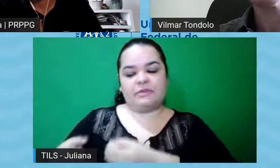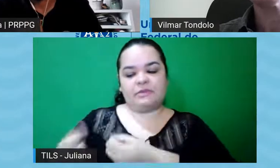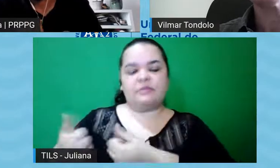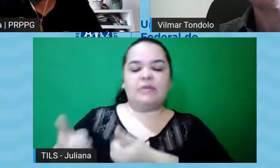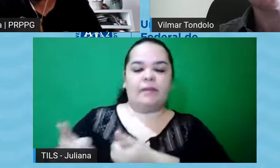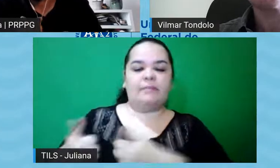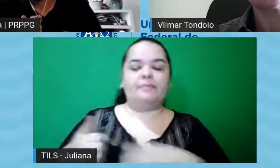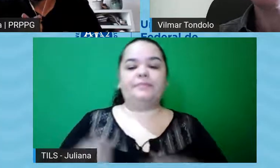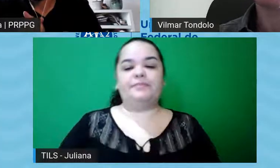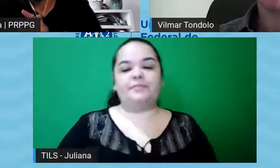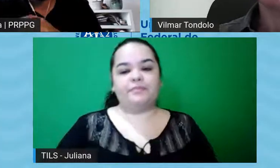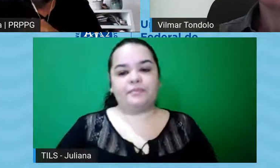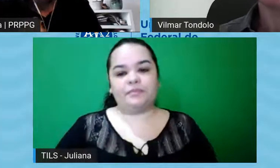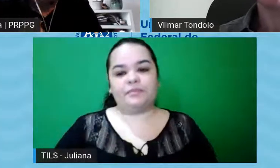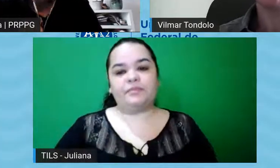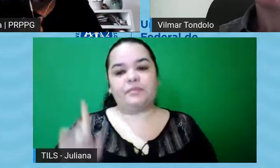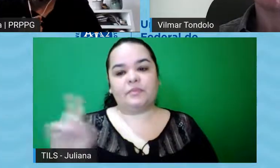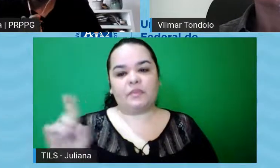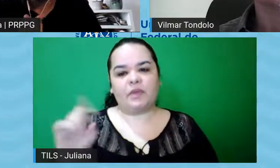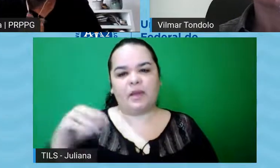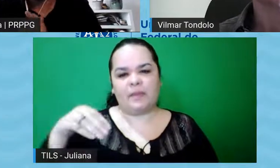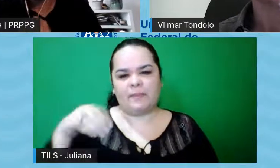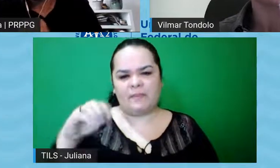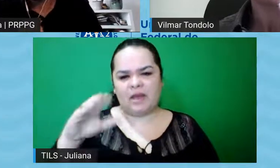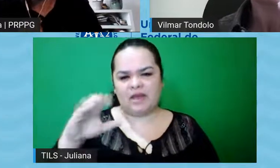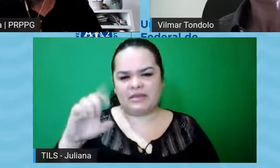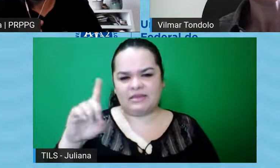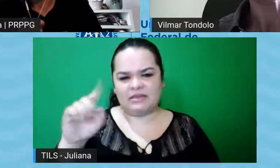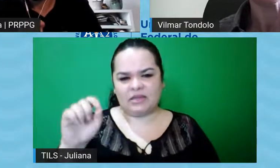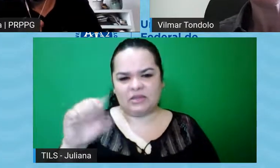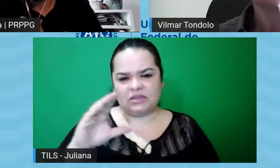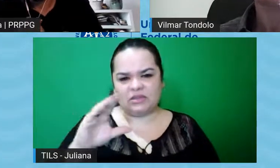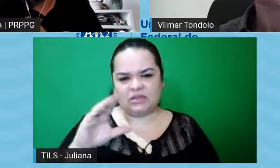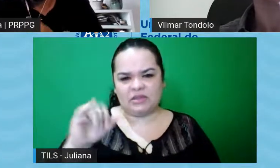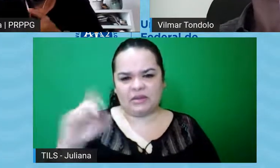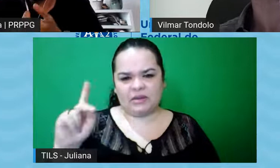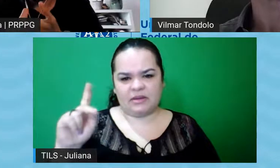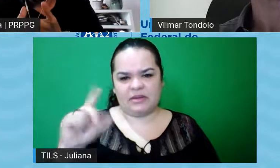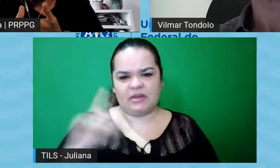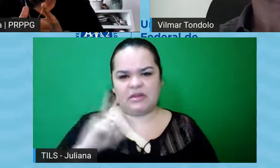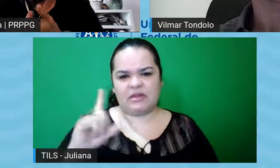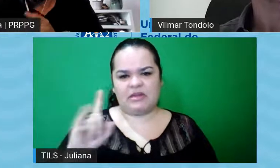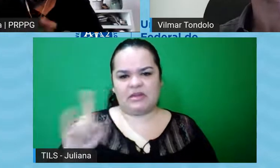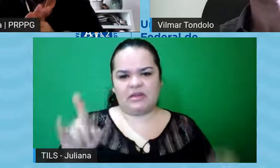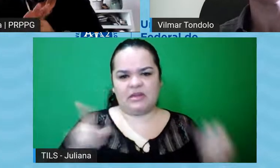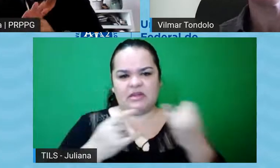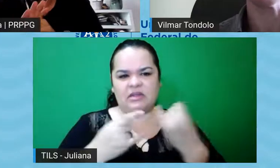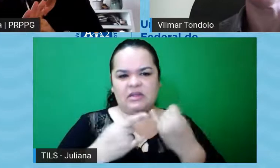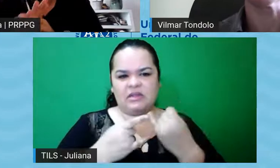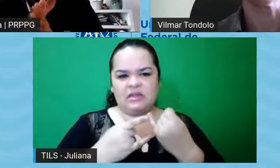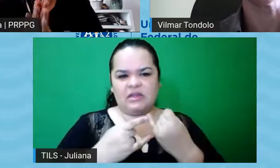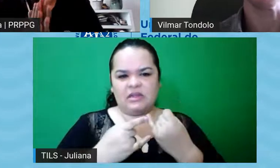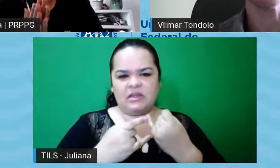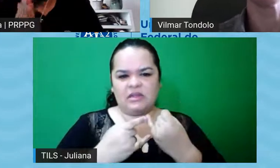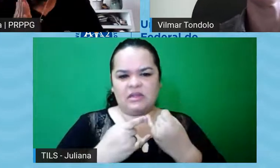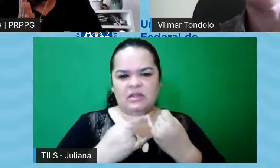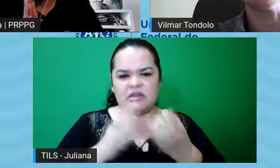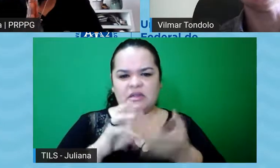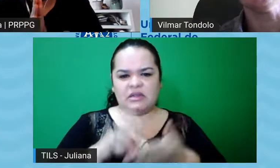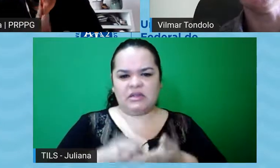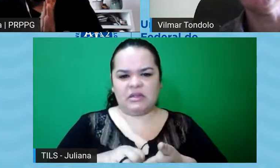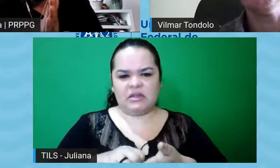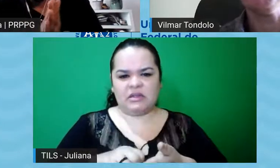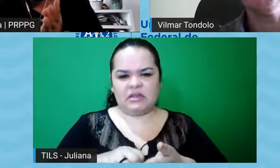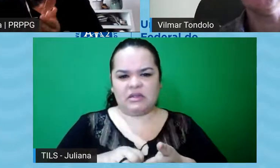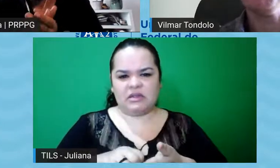A Daniela Macedo coloca, né, que os CEPs não estão cadastrados, não sei, se há, já foi discutida a possibilidade de cadastrar os CEPs, não